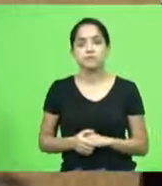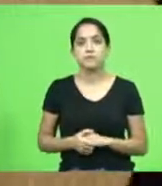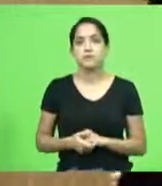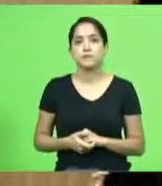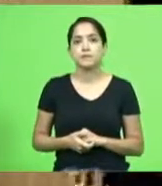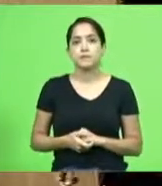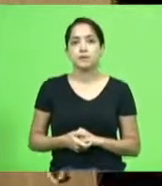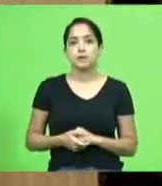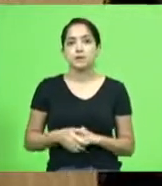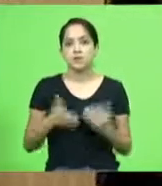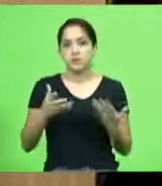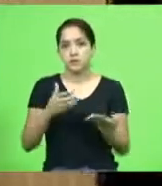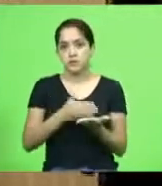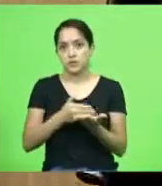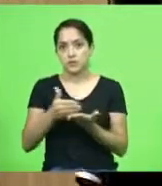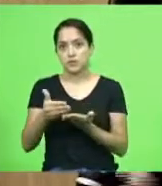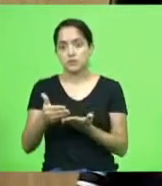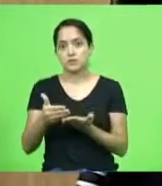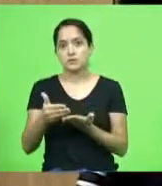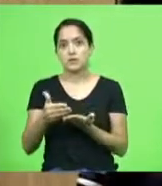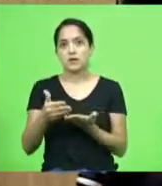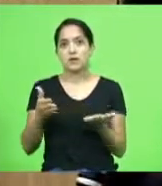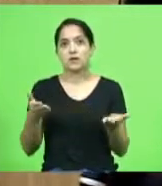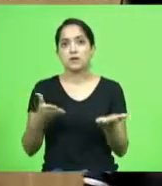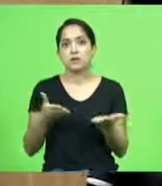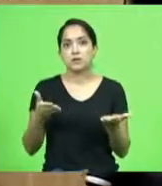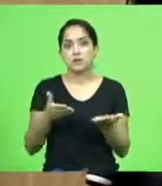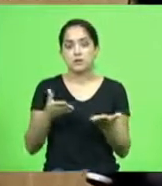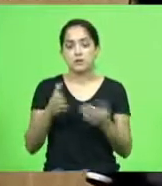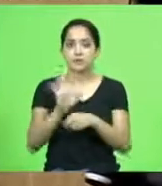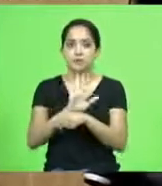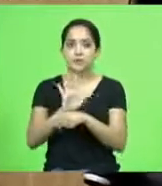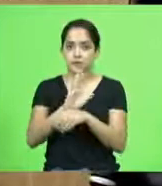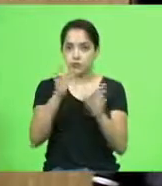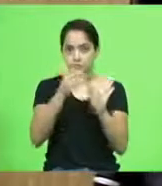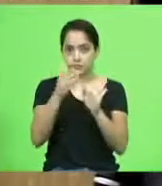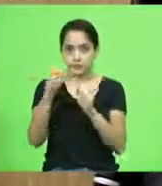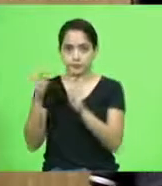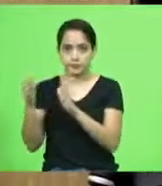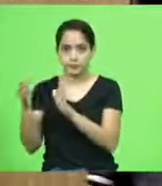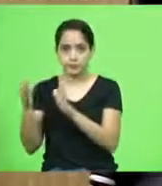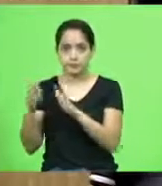queria começar passando um vídeo por favor mesa